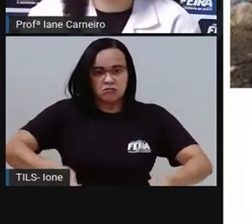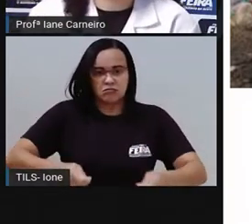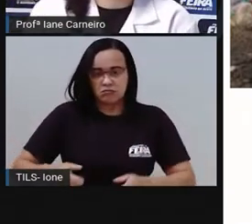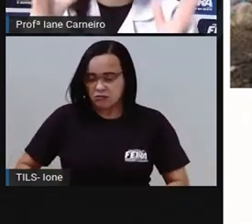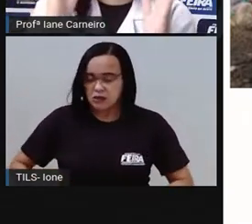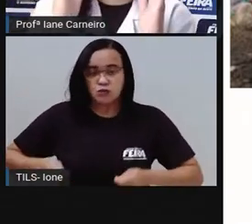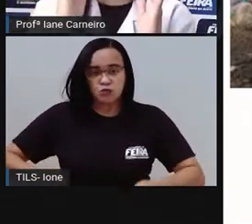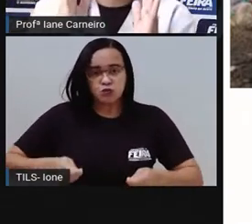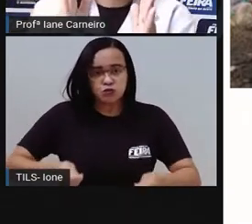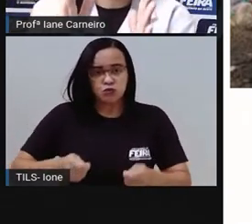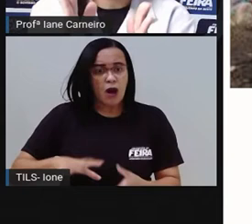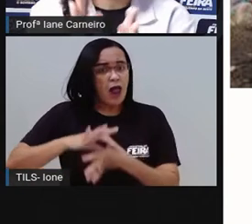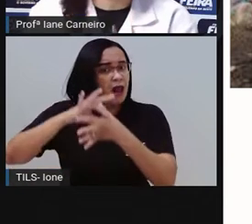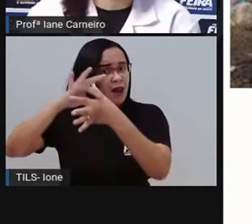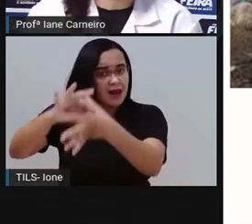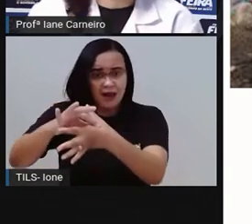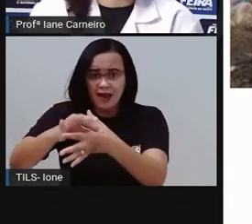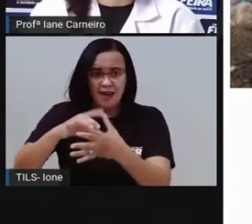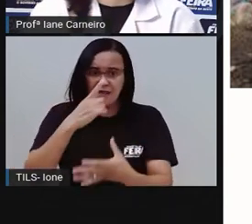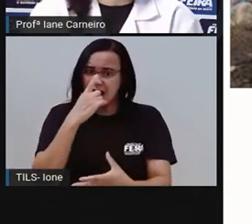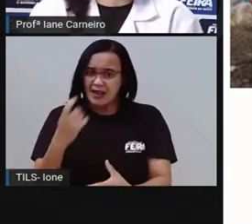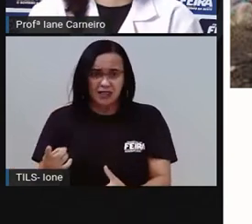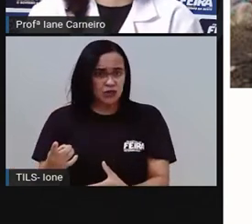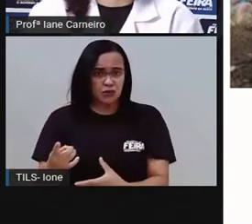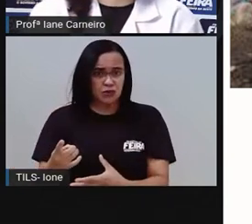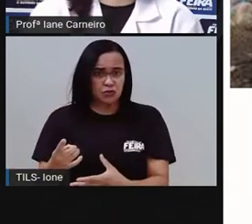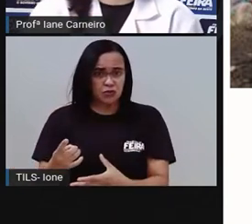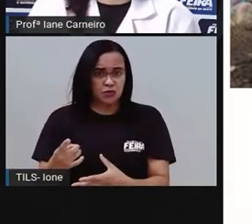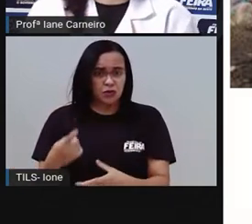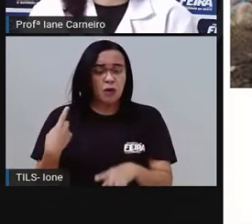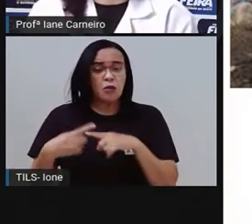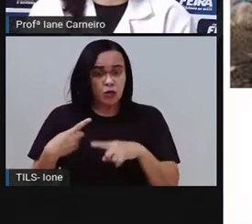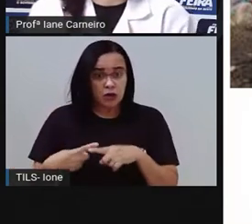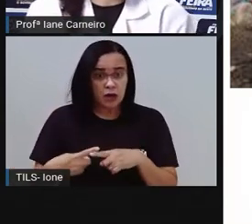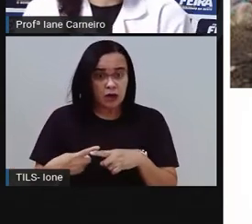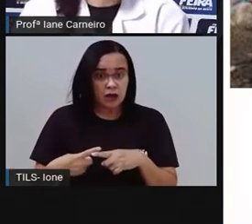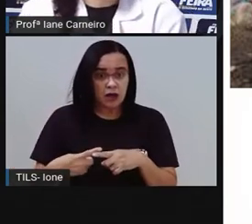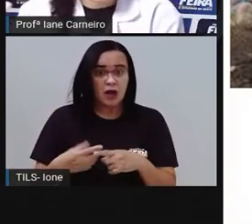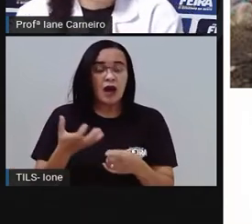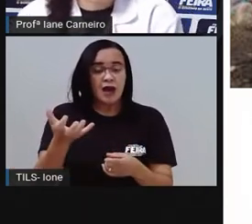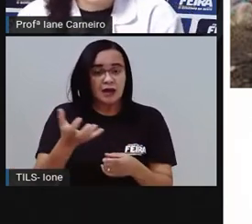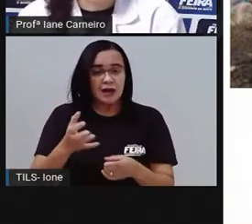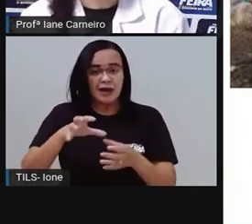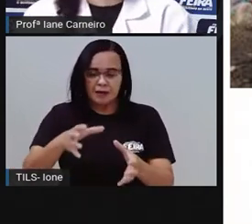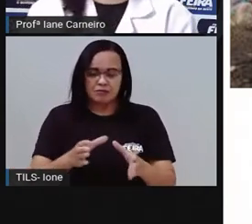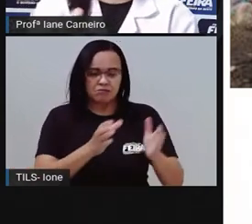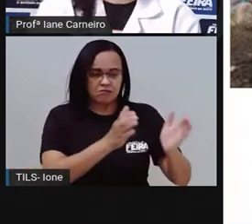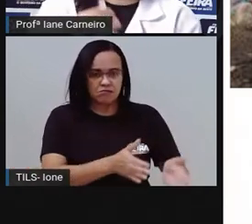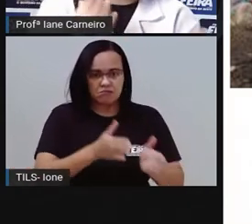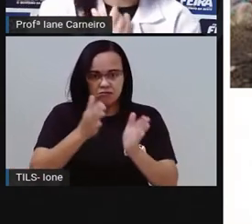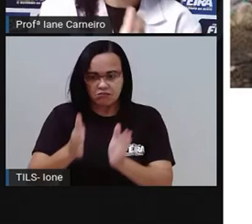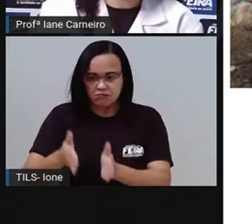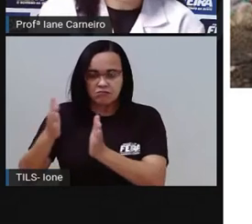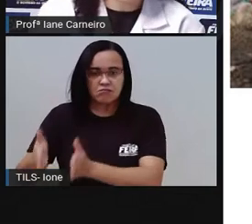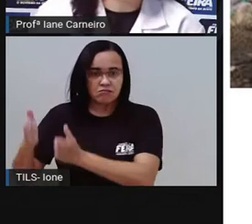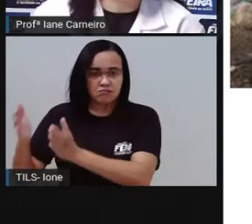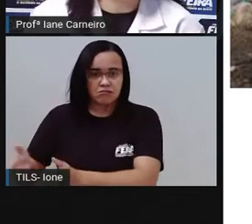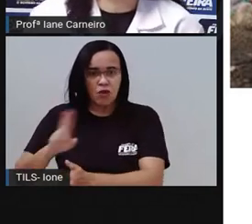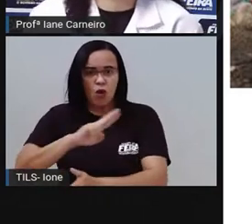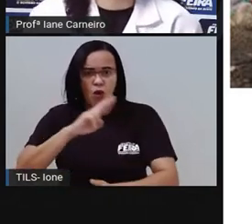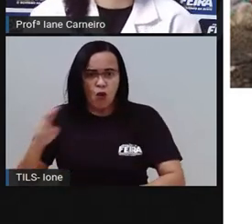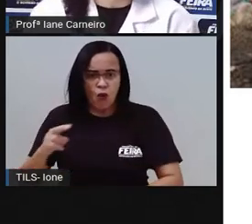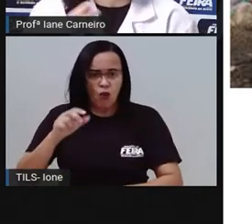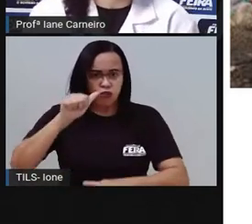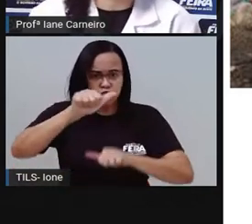nosso lixo só querendo procurar esse material. Então, se você puder separar ele já pra ficar mais fácil o